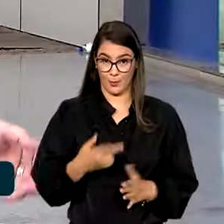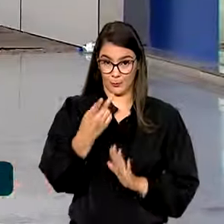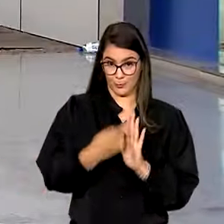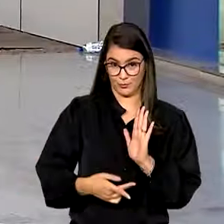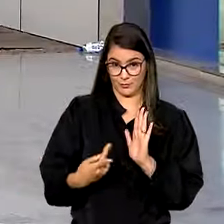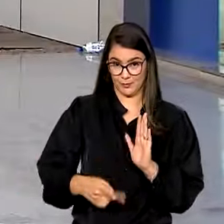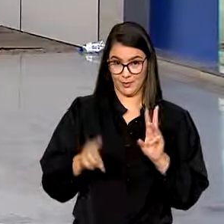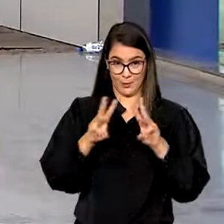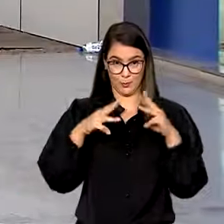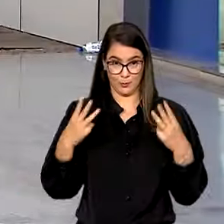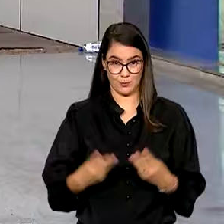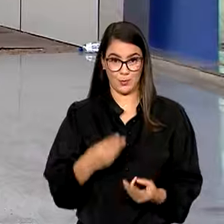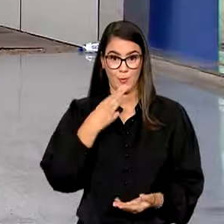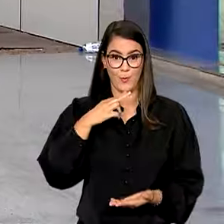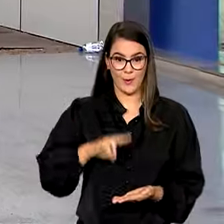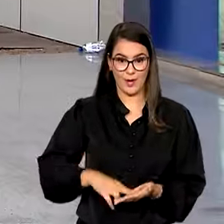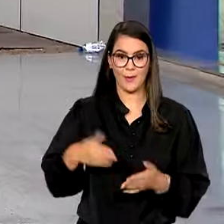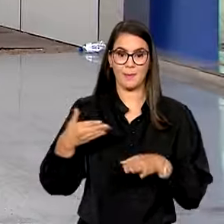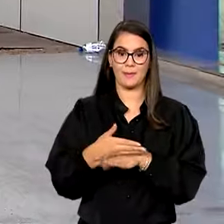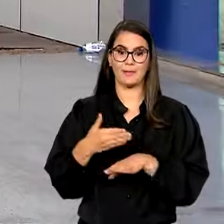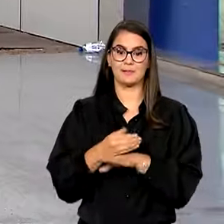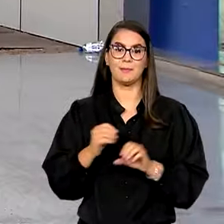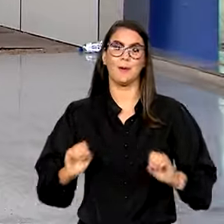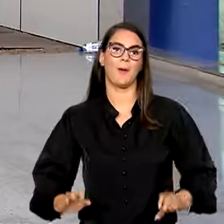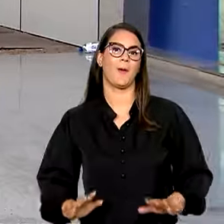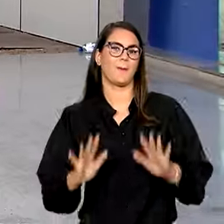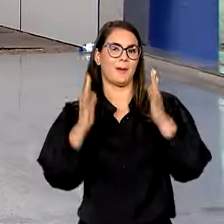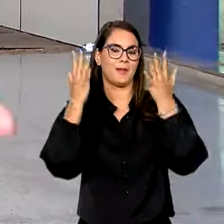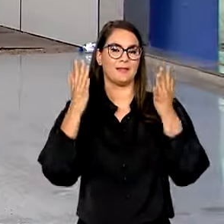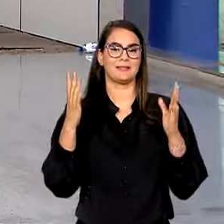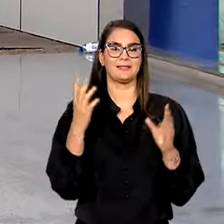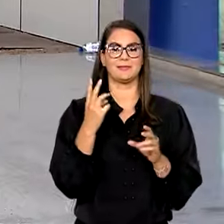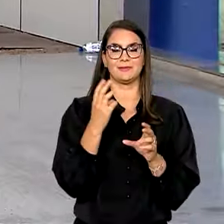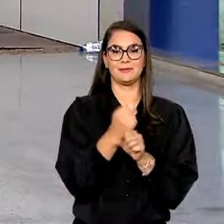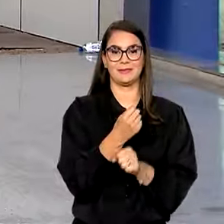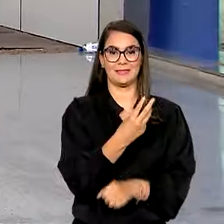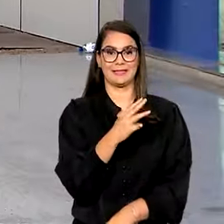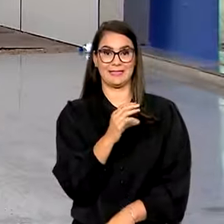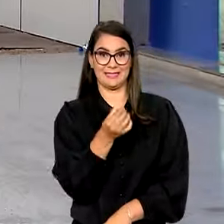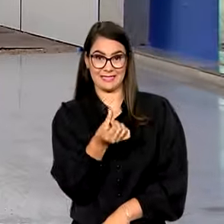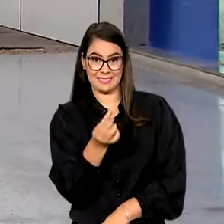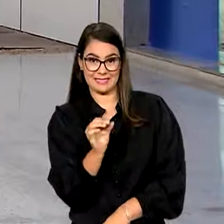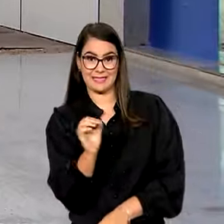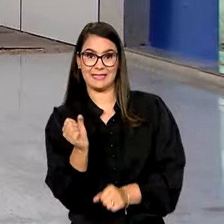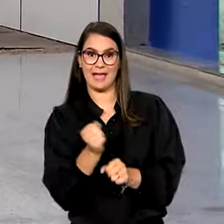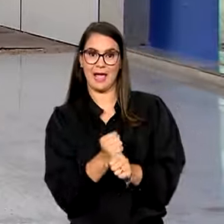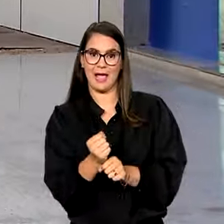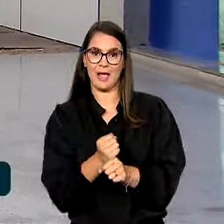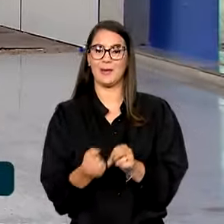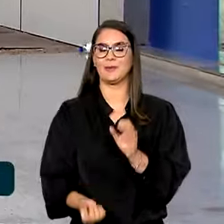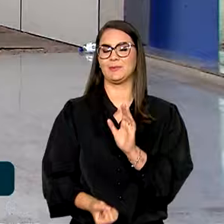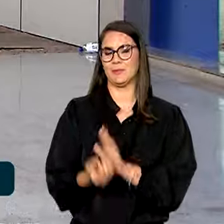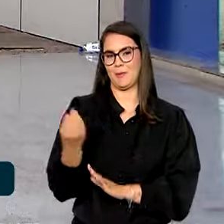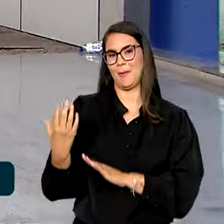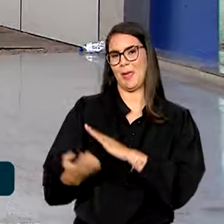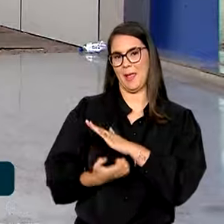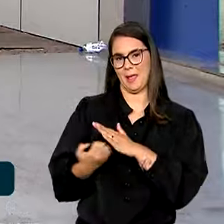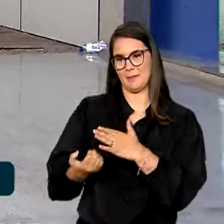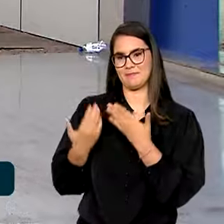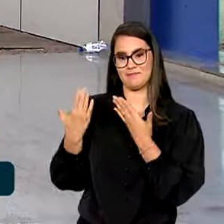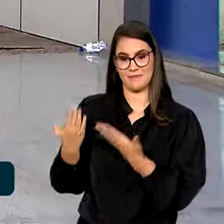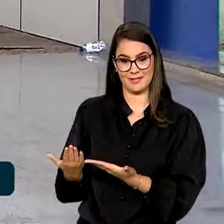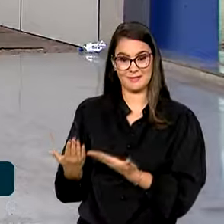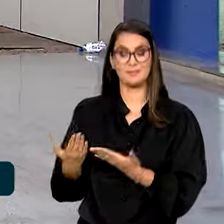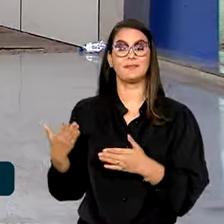aqui no Museu dos Correios faz parte das comemorações dos 360 anos de fundação da empresa. E como